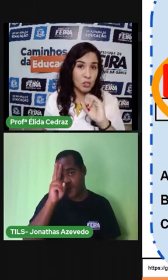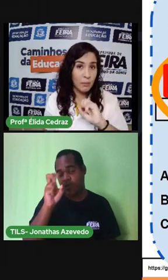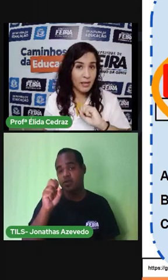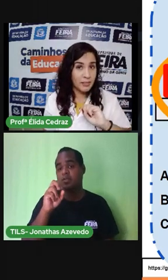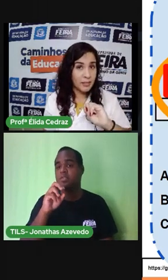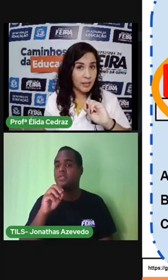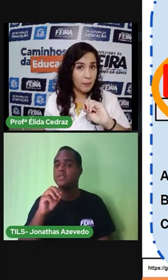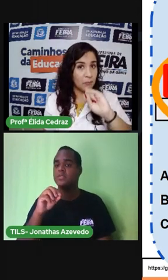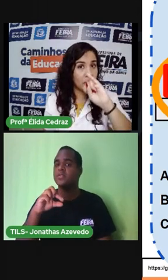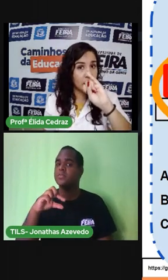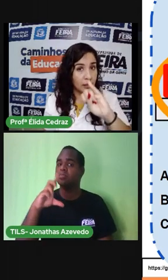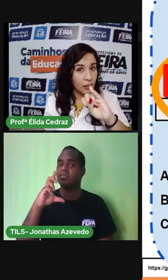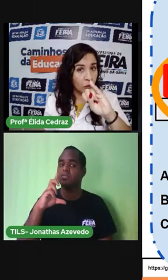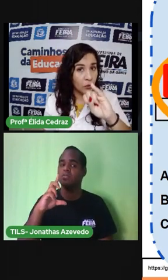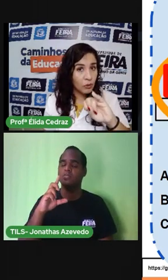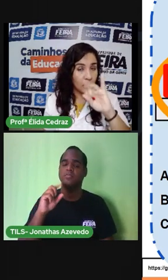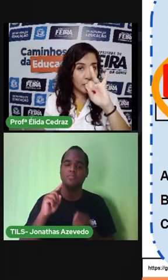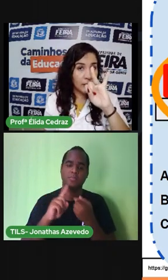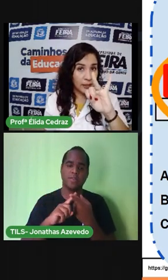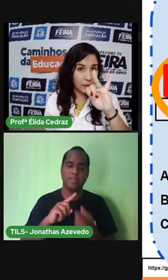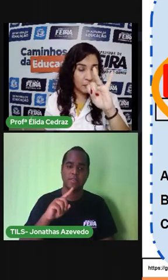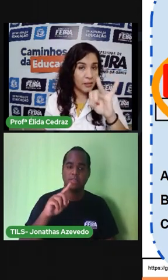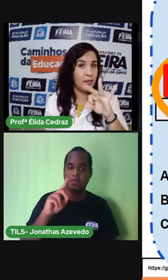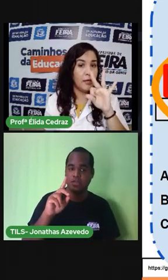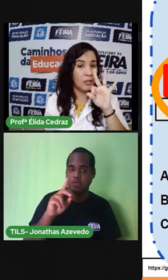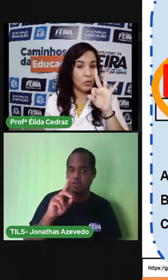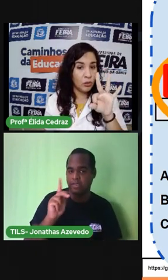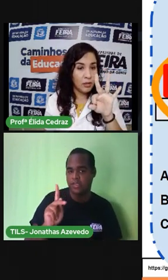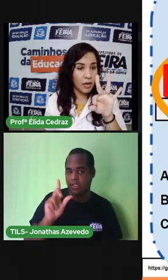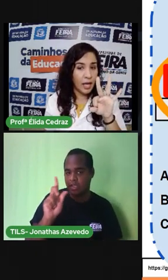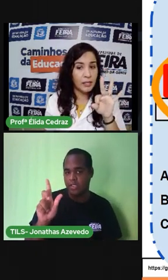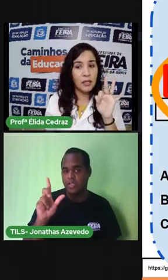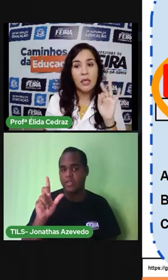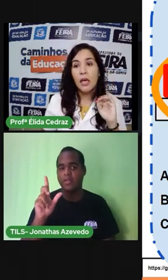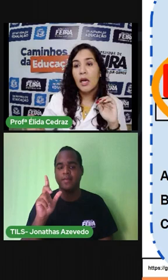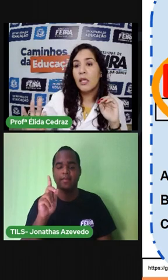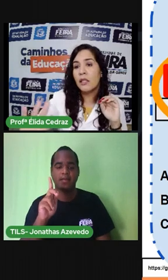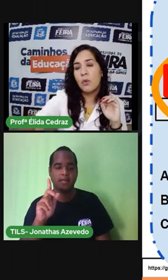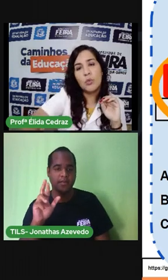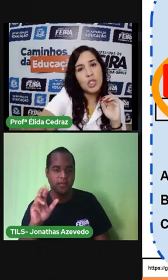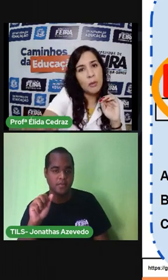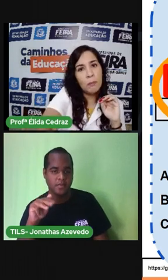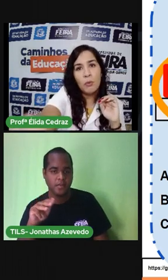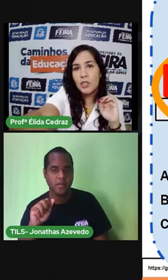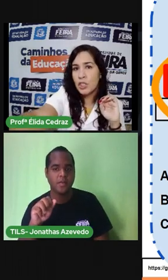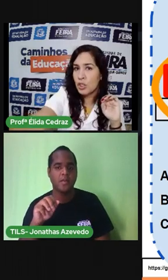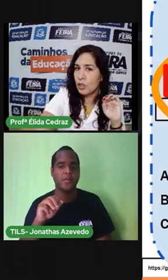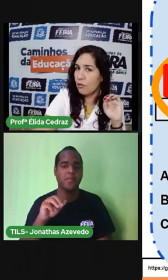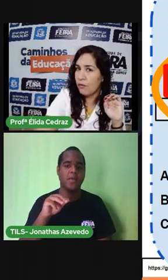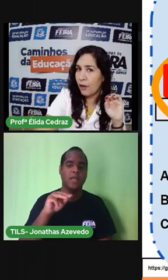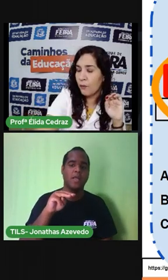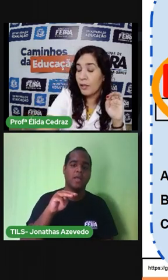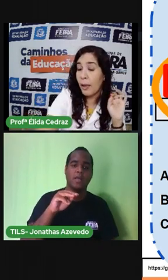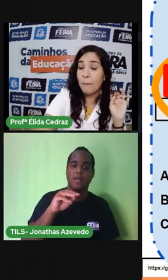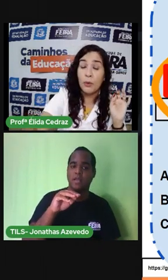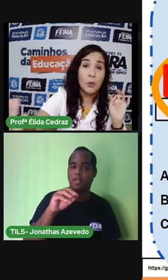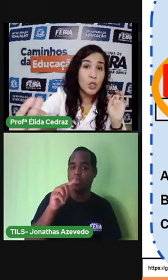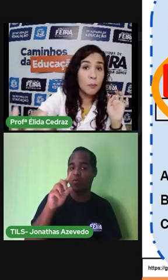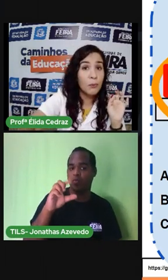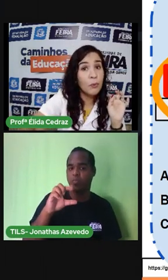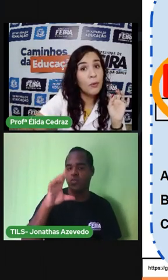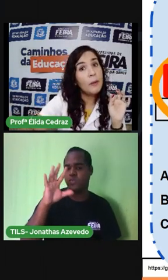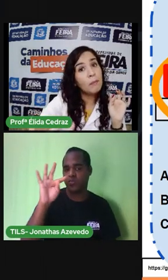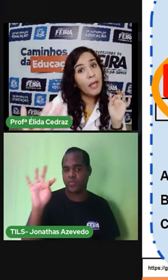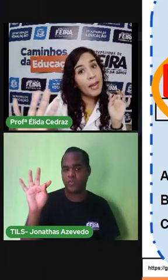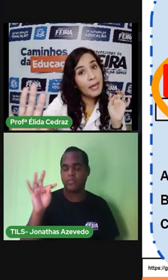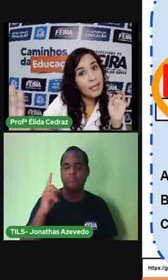a medida de massa é quilograma e tonelada então o shampoo a gente não vai contar porque